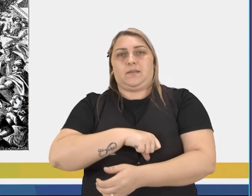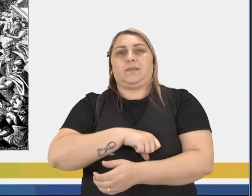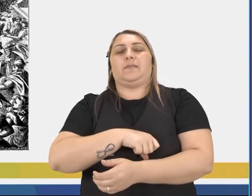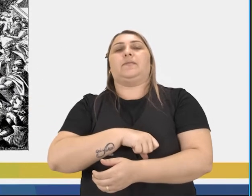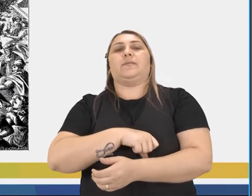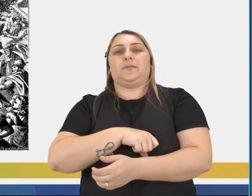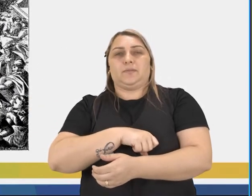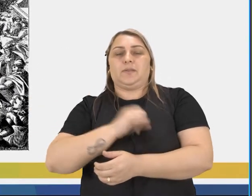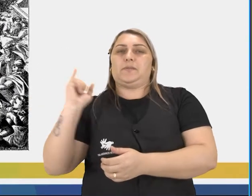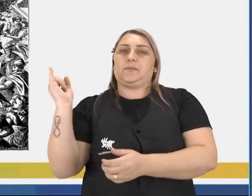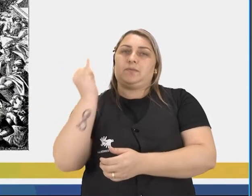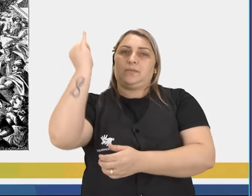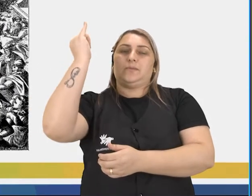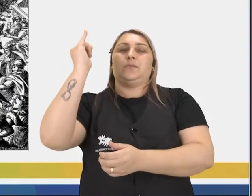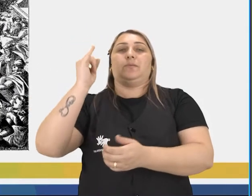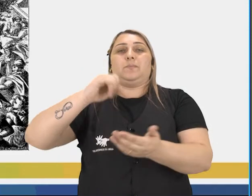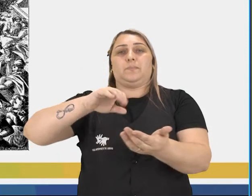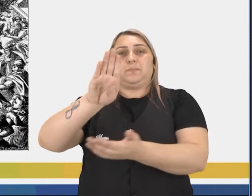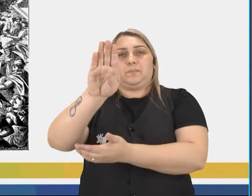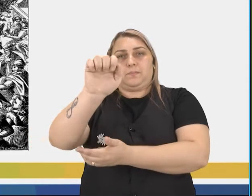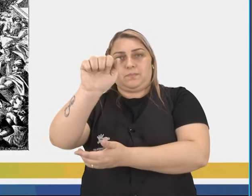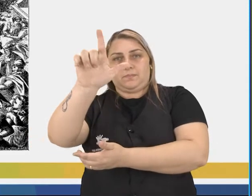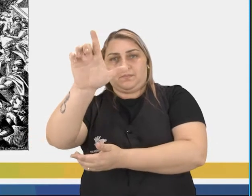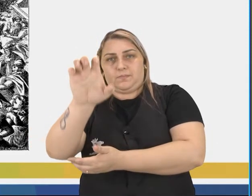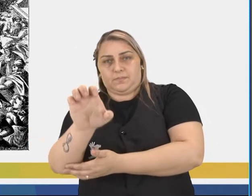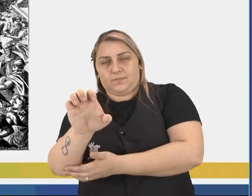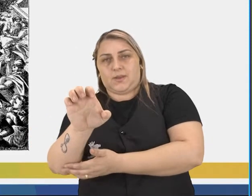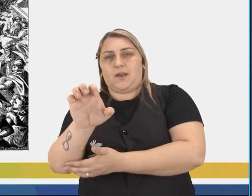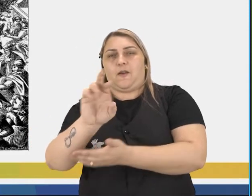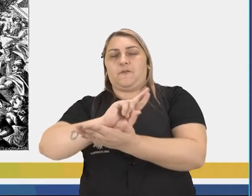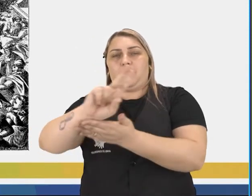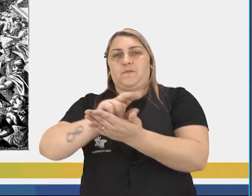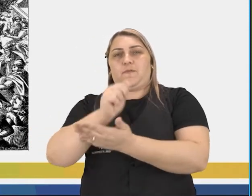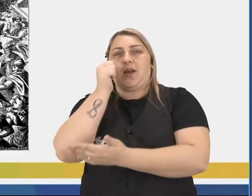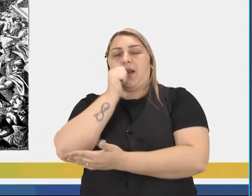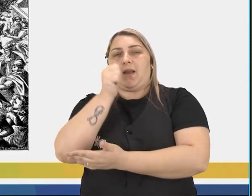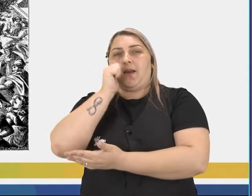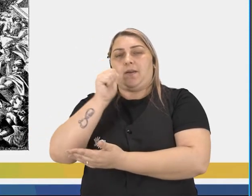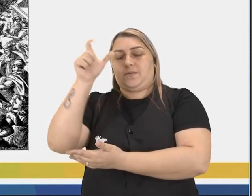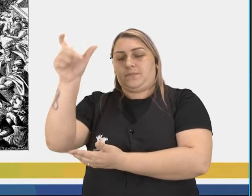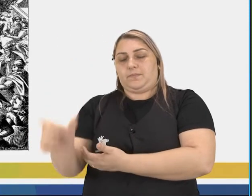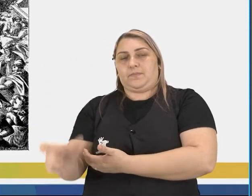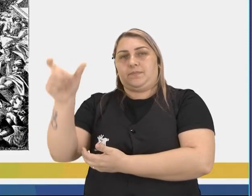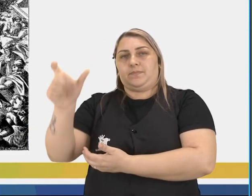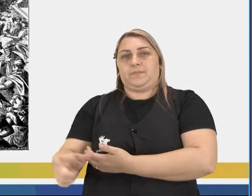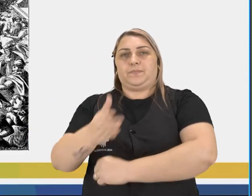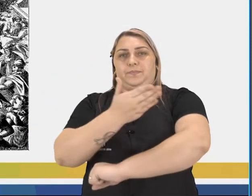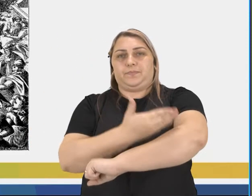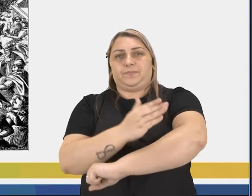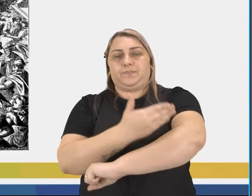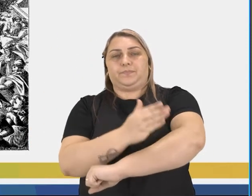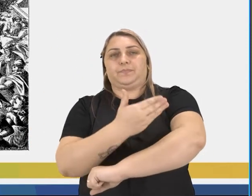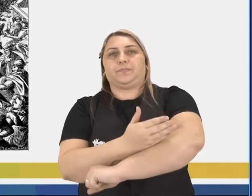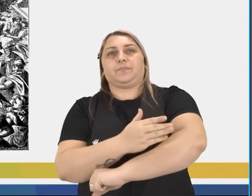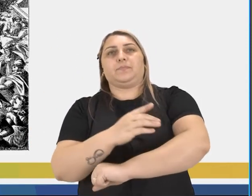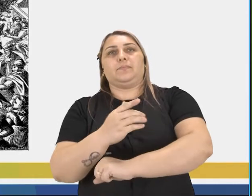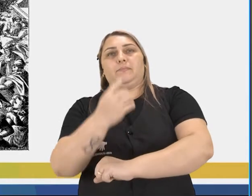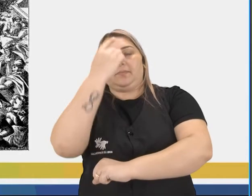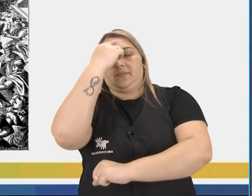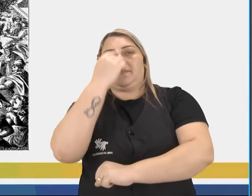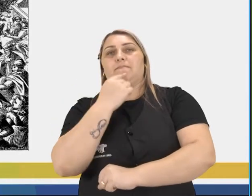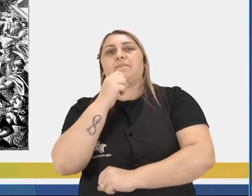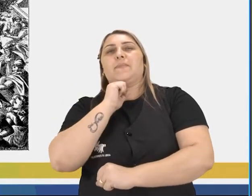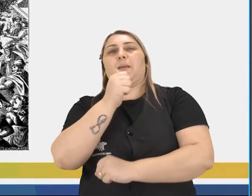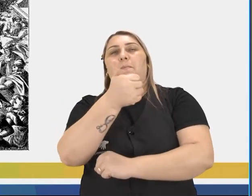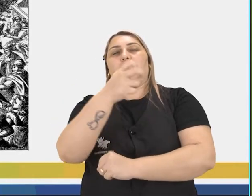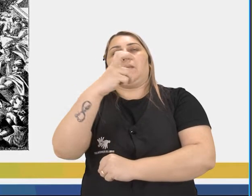auge do balé clássico. Vocês podem ver ali várias bailarinas se aquecendo. E essa imagem antiga é um balé dançado lá